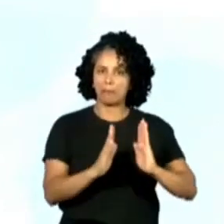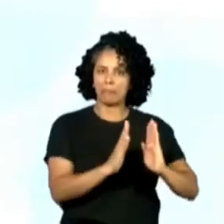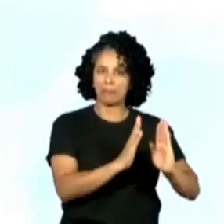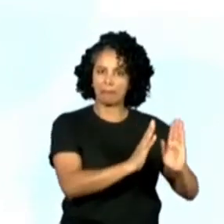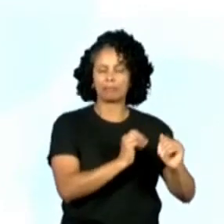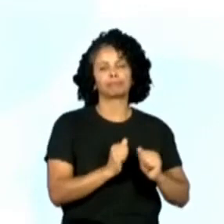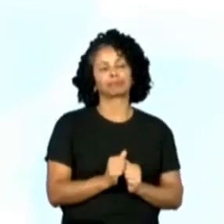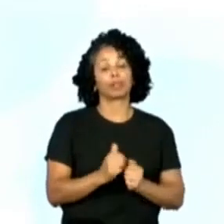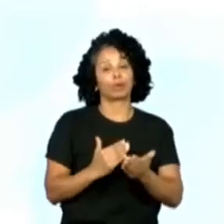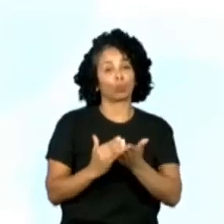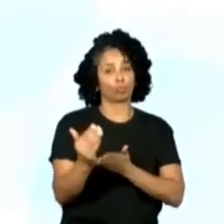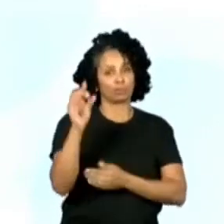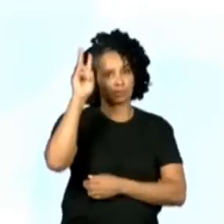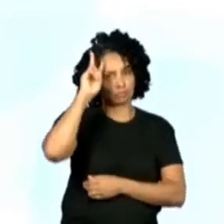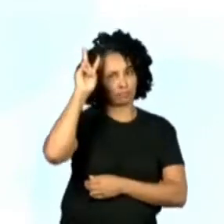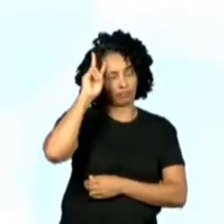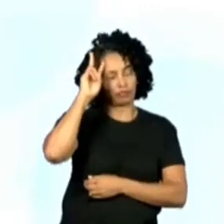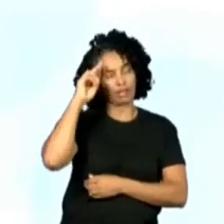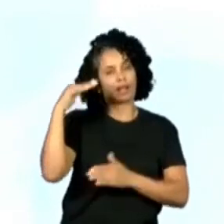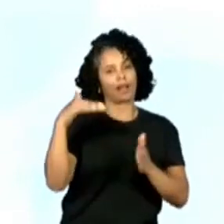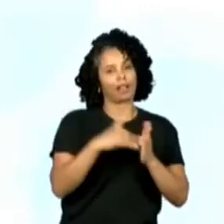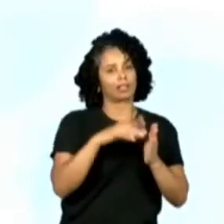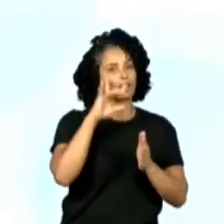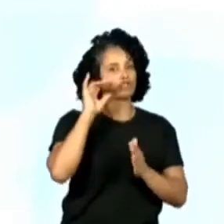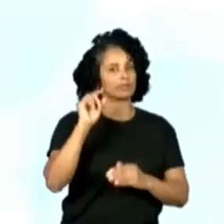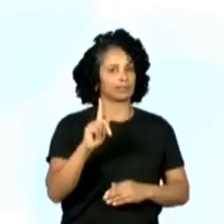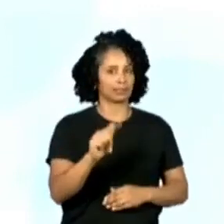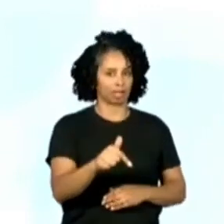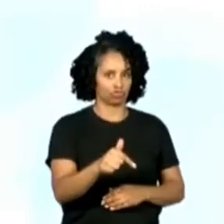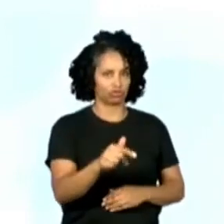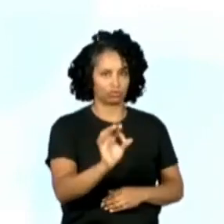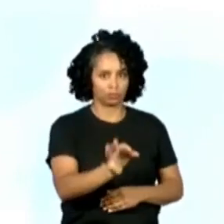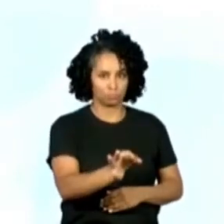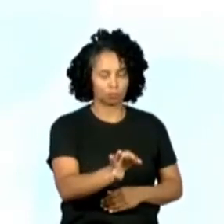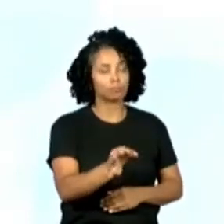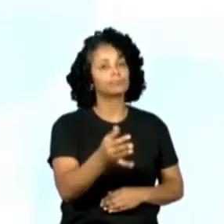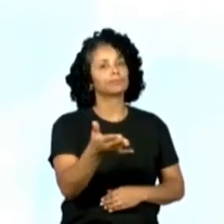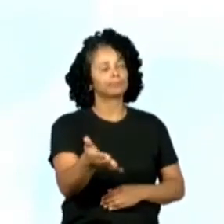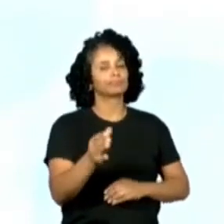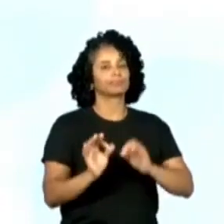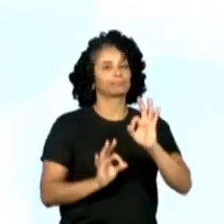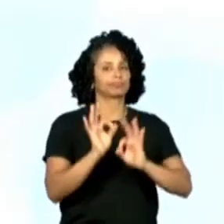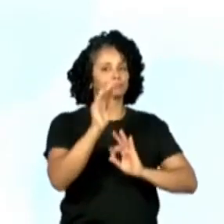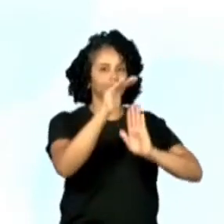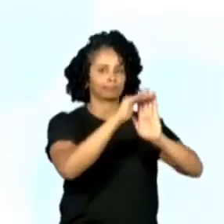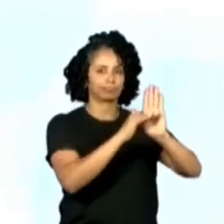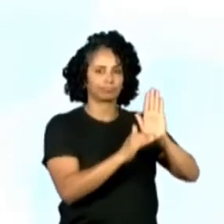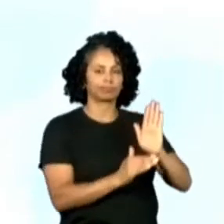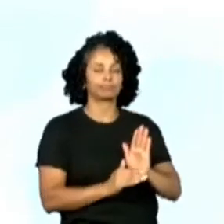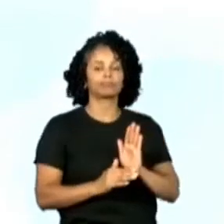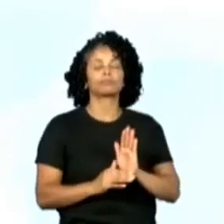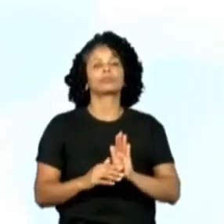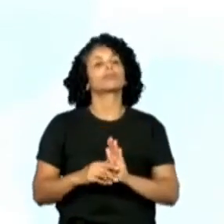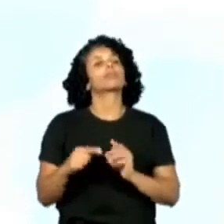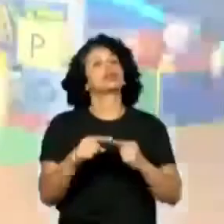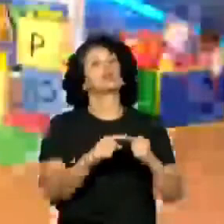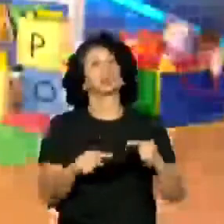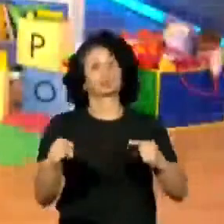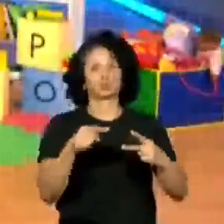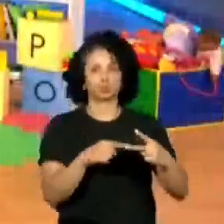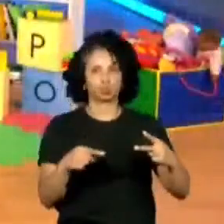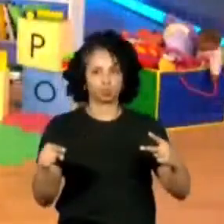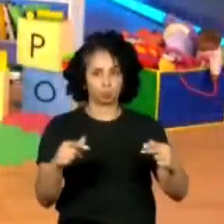na segunda-feira agora e vai até o dia 17, Então, essa programação pras duas próximas semanas, tá ok?